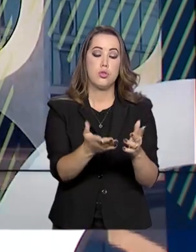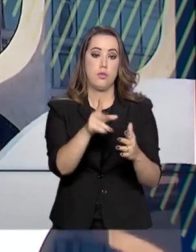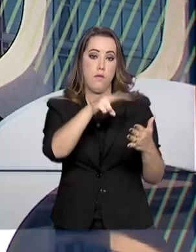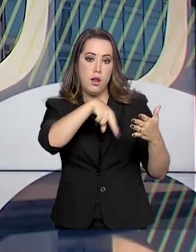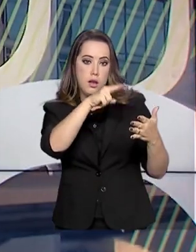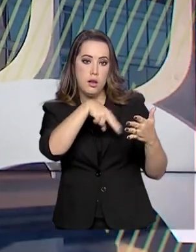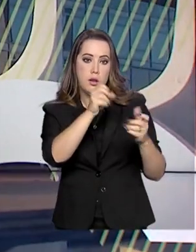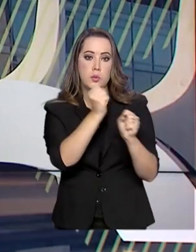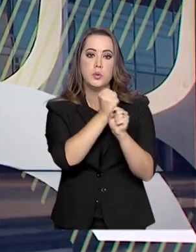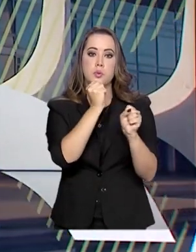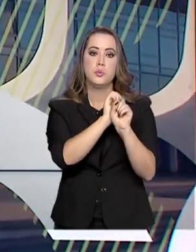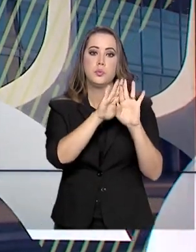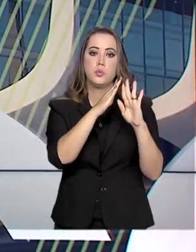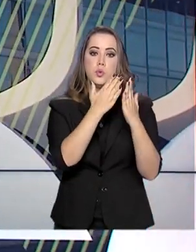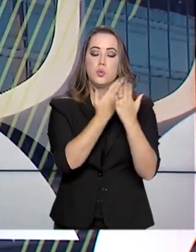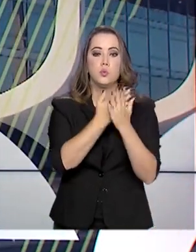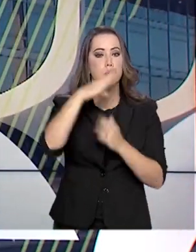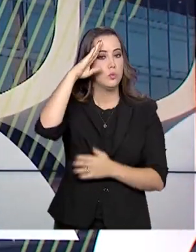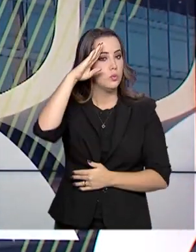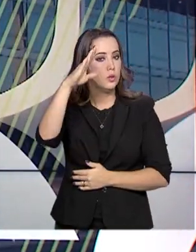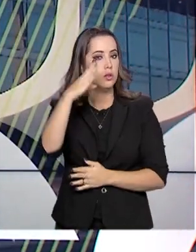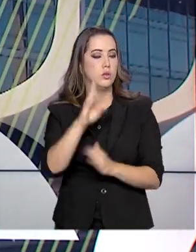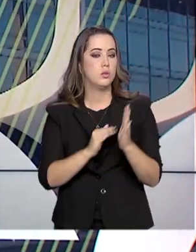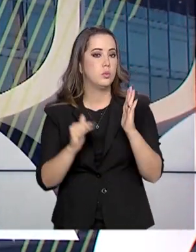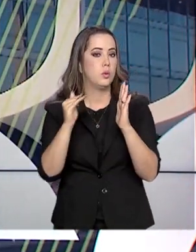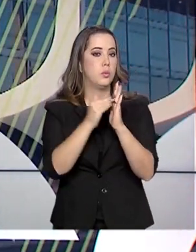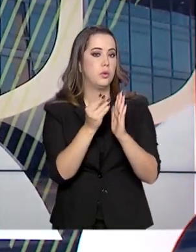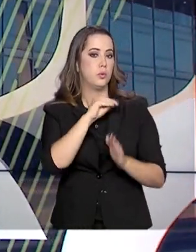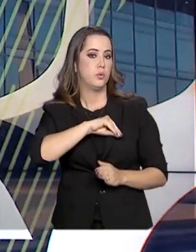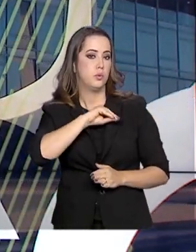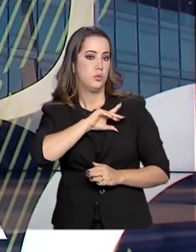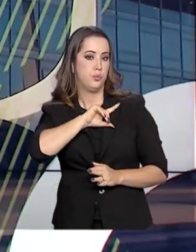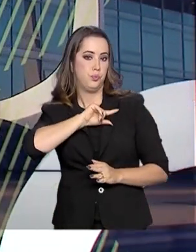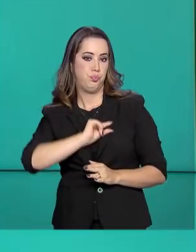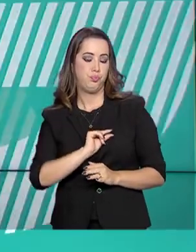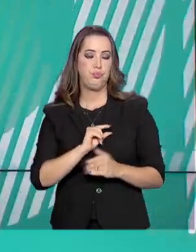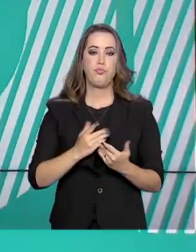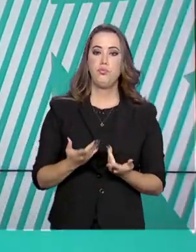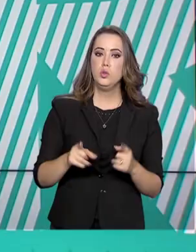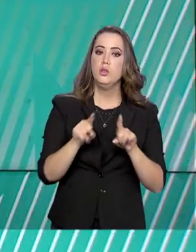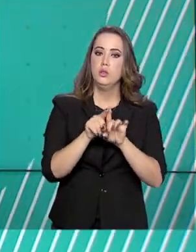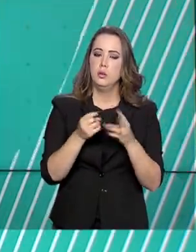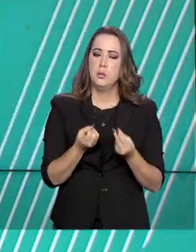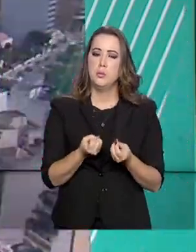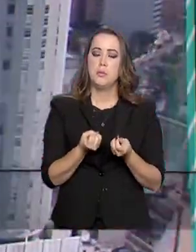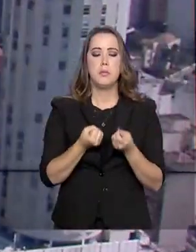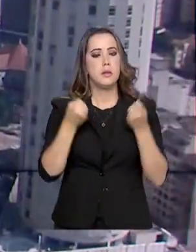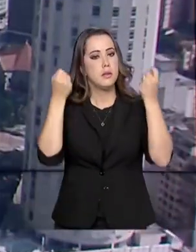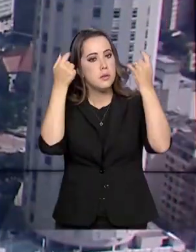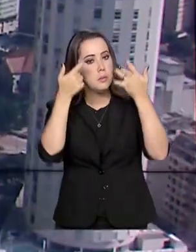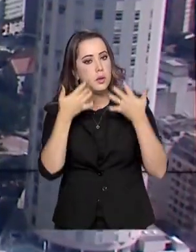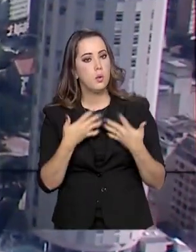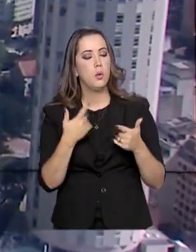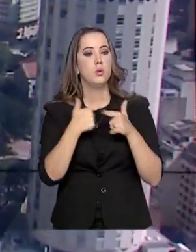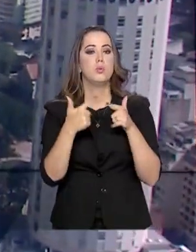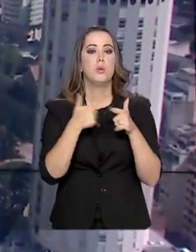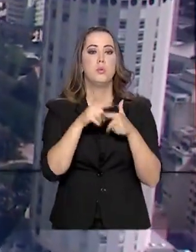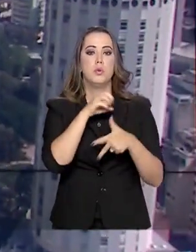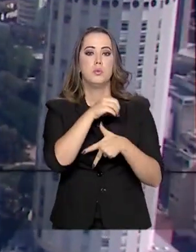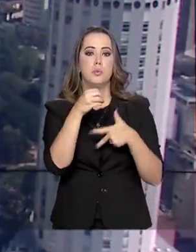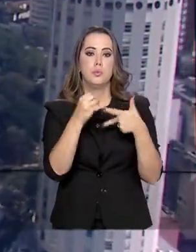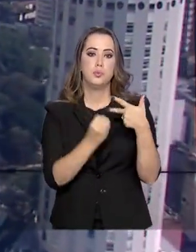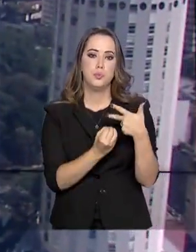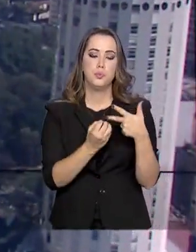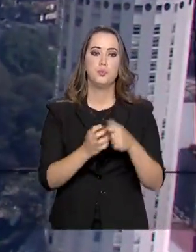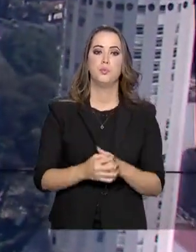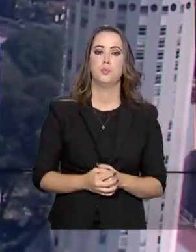cívico-militares e o aumento do piso da educação básica. O ministro esclareceu os problemas ocorridos no Exame Nacional do Ensino